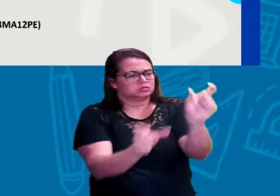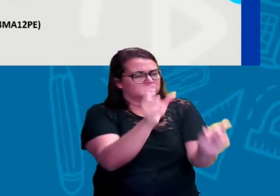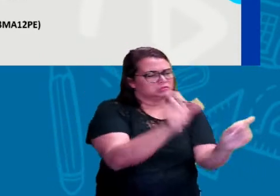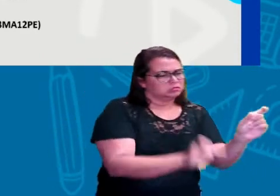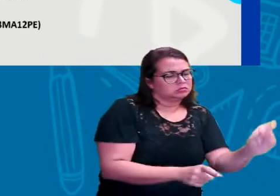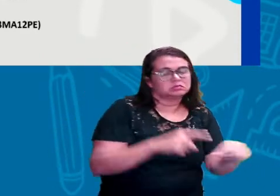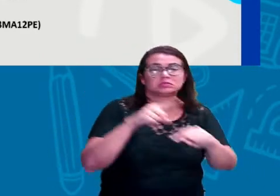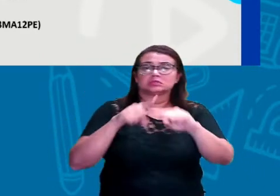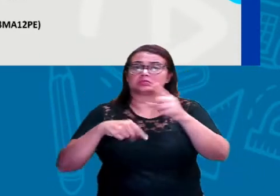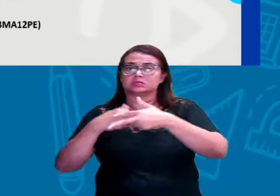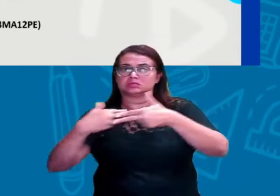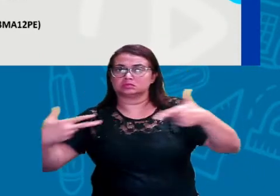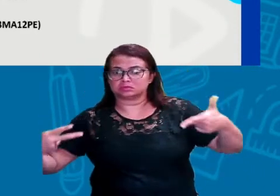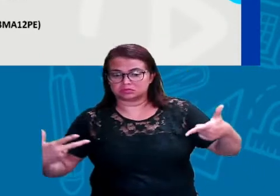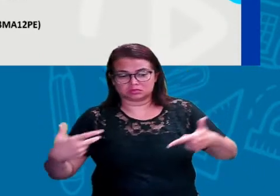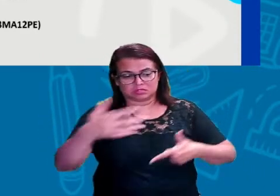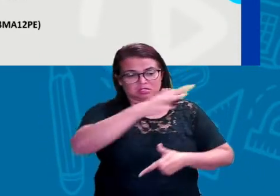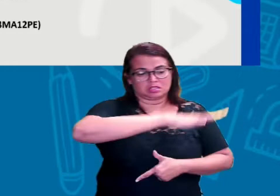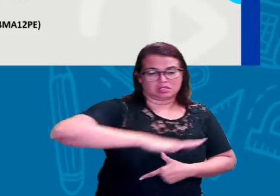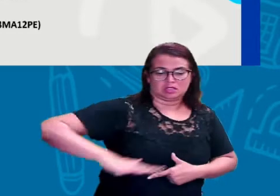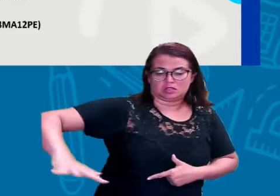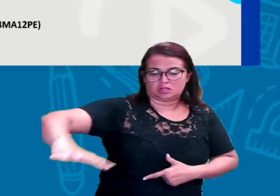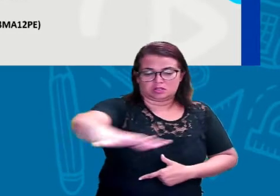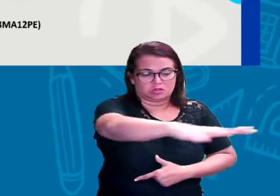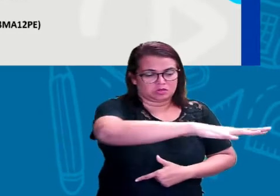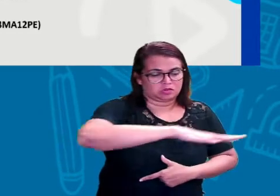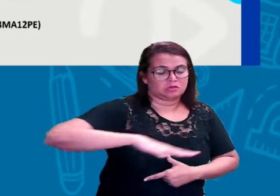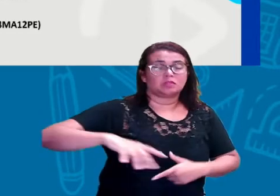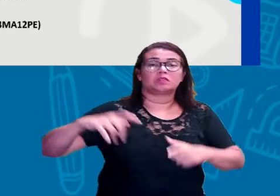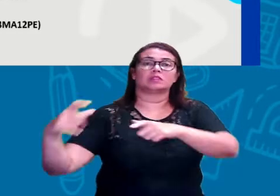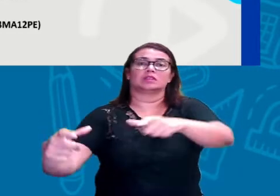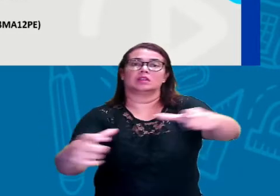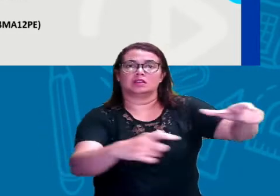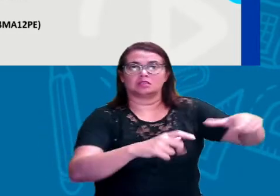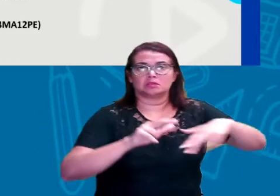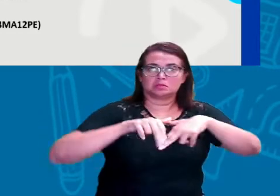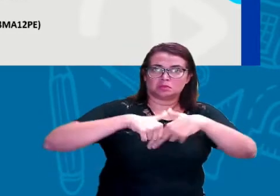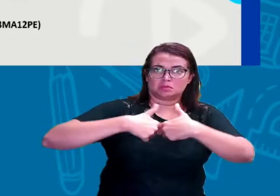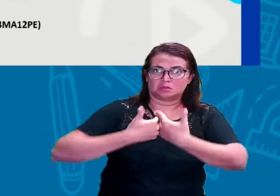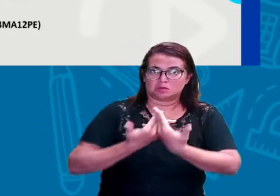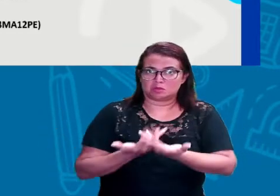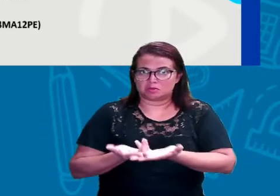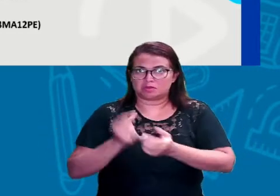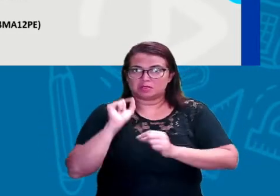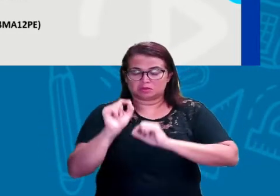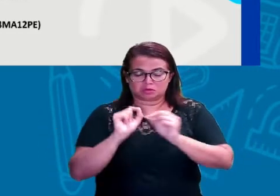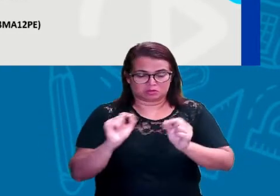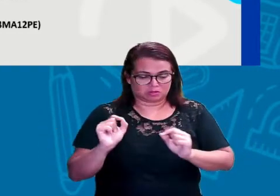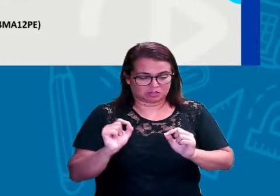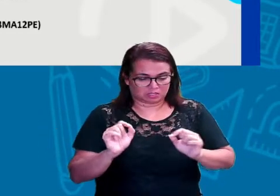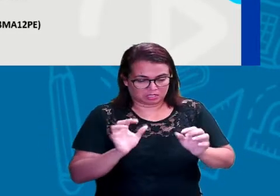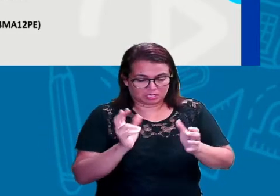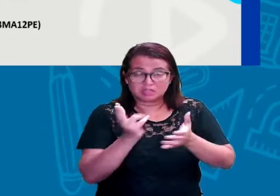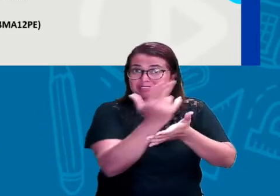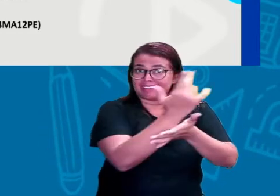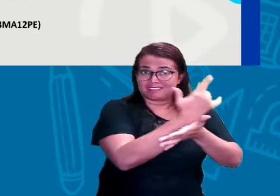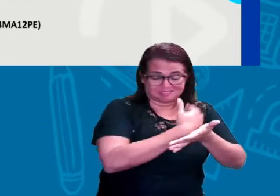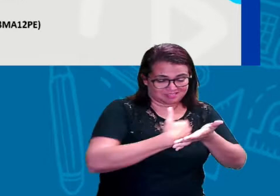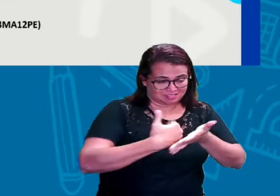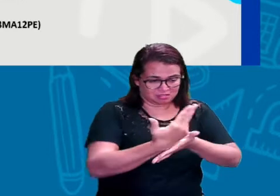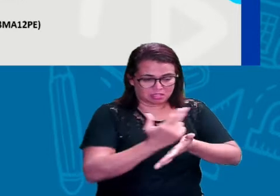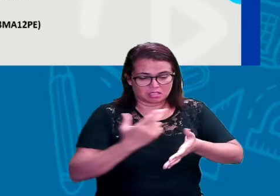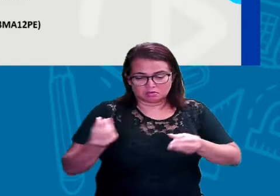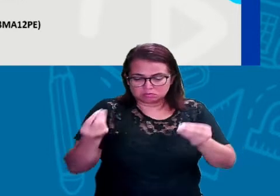segundo sua localização espacial através de croquis, maquetes e registros. Então a